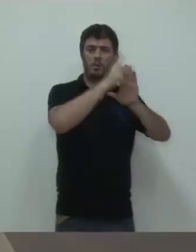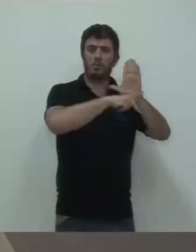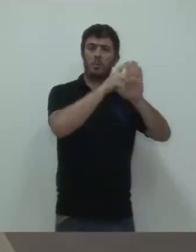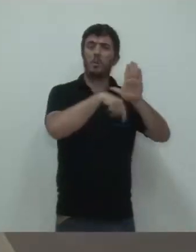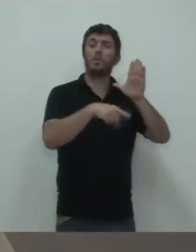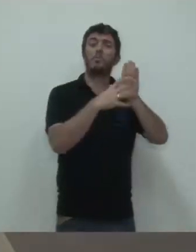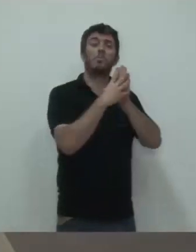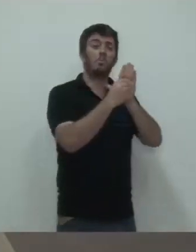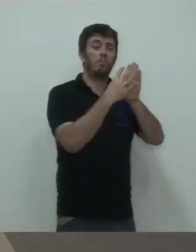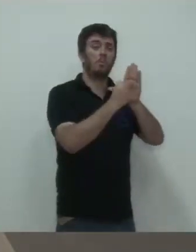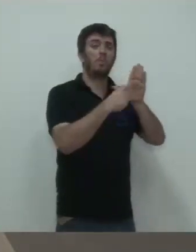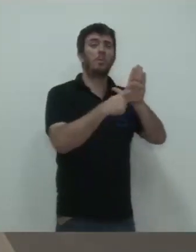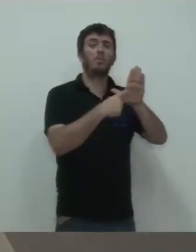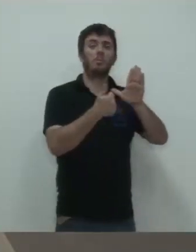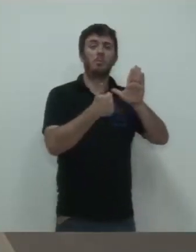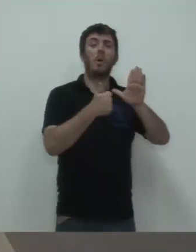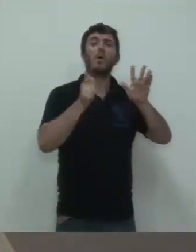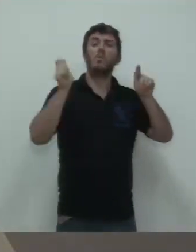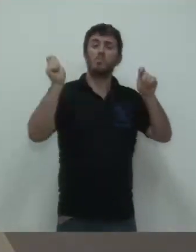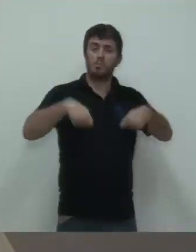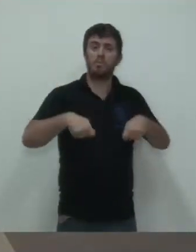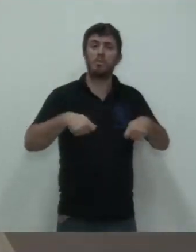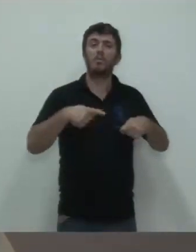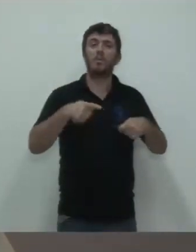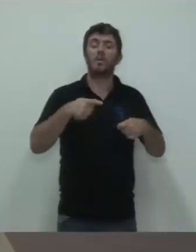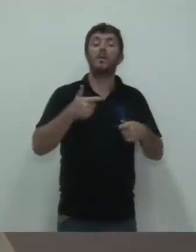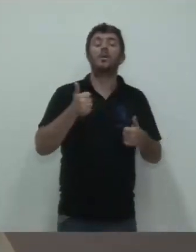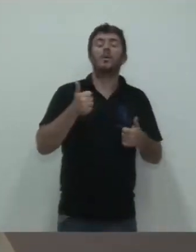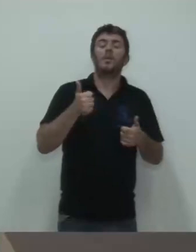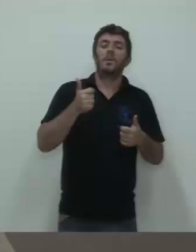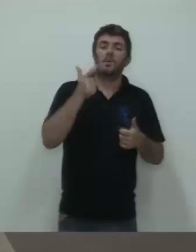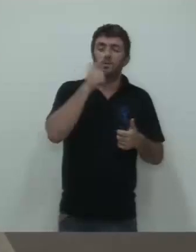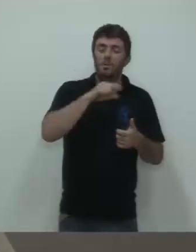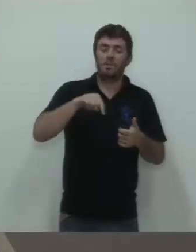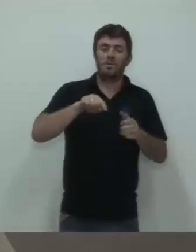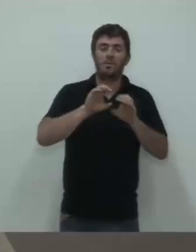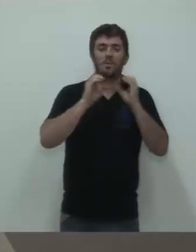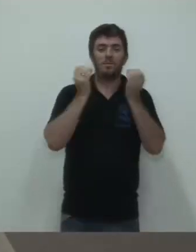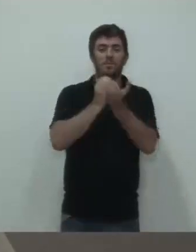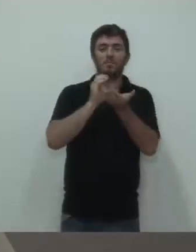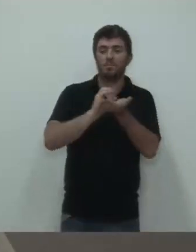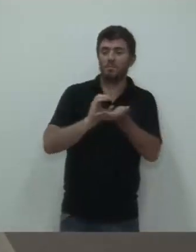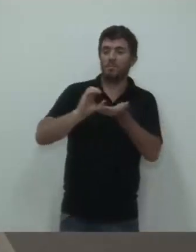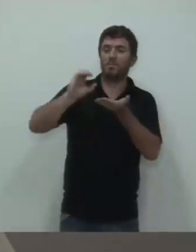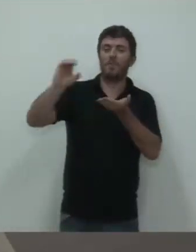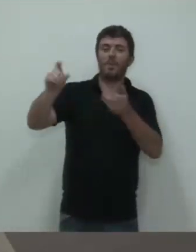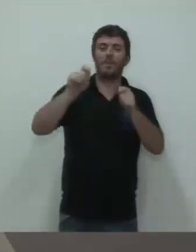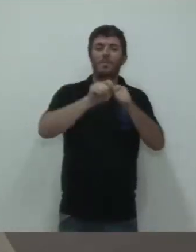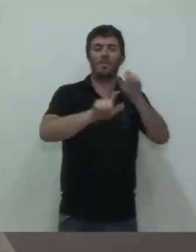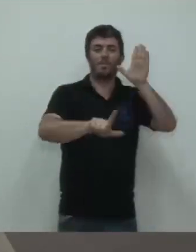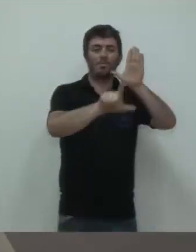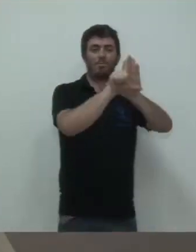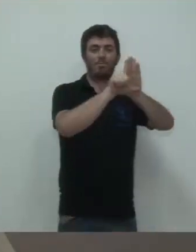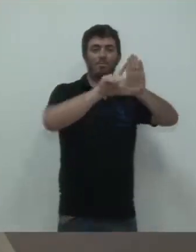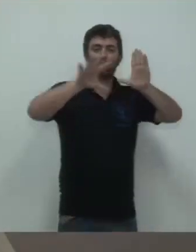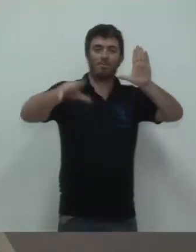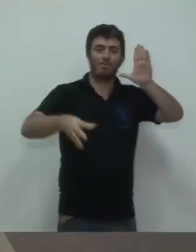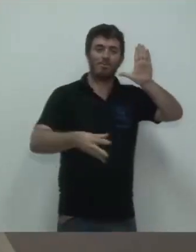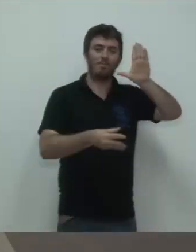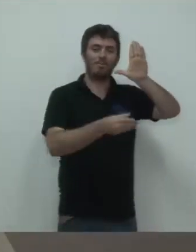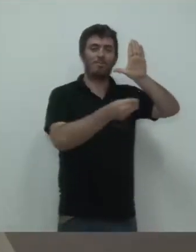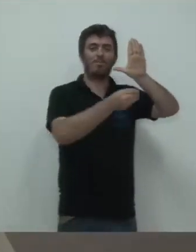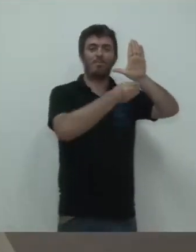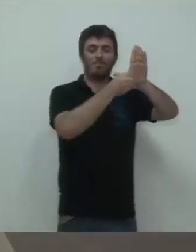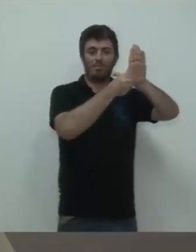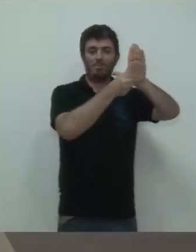modelo, que foi possível graças aos recursos que nós destinamos através de uma emenda impositiva, pois